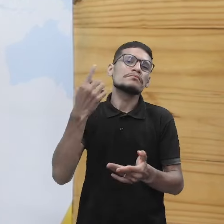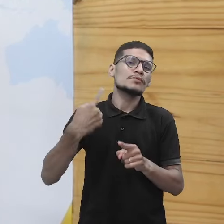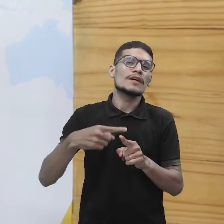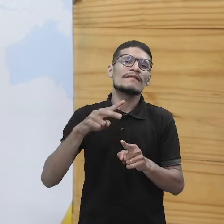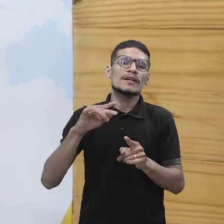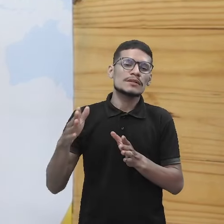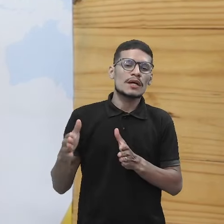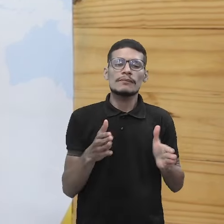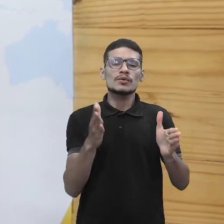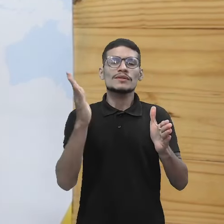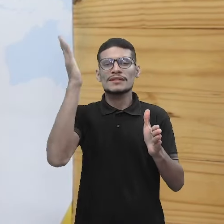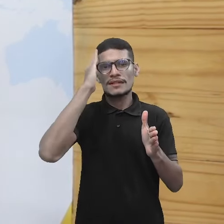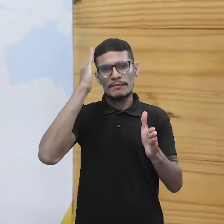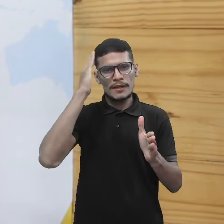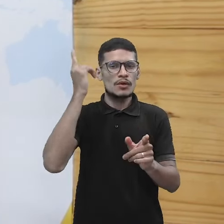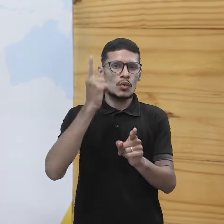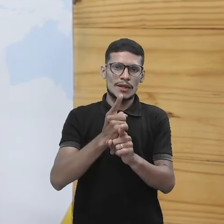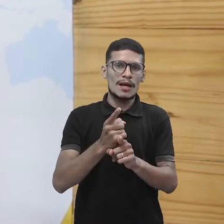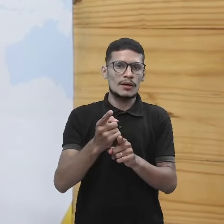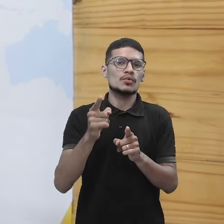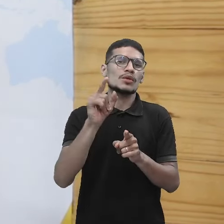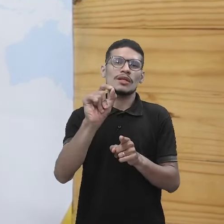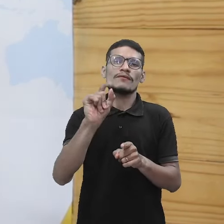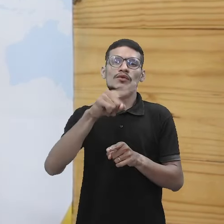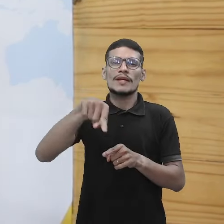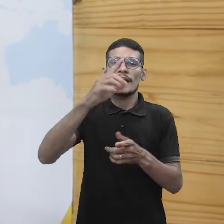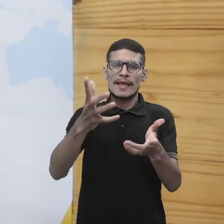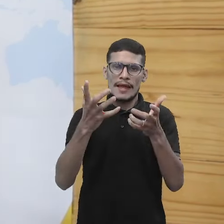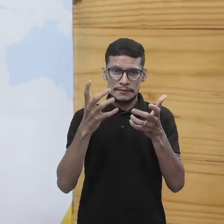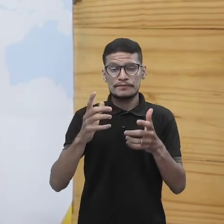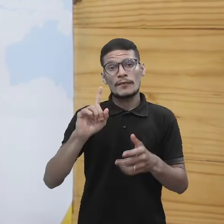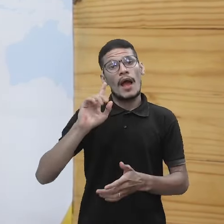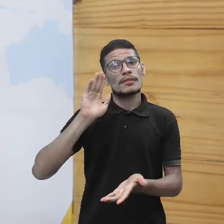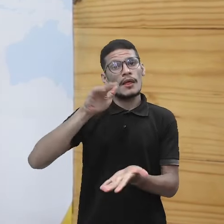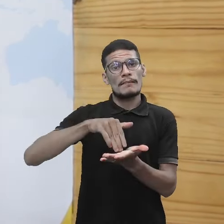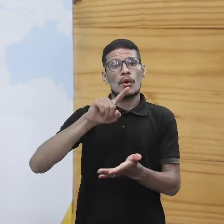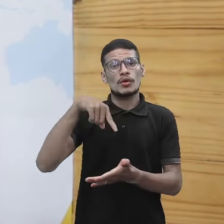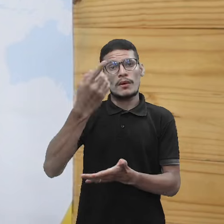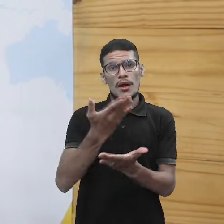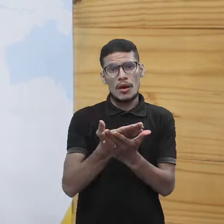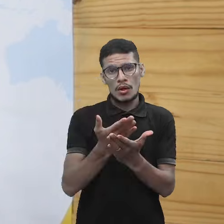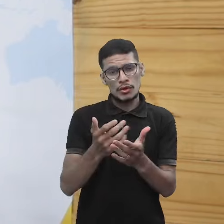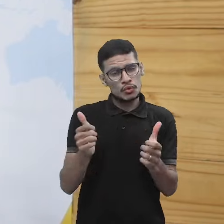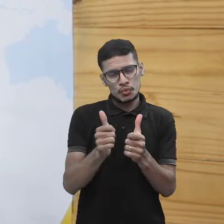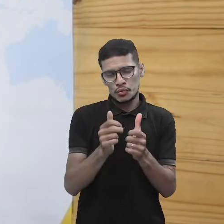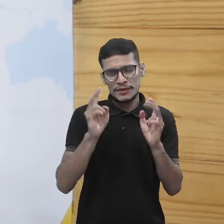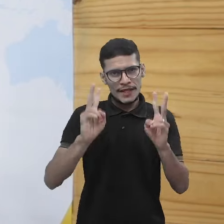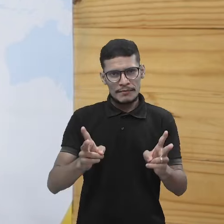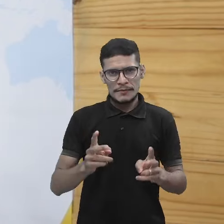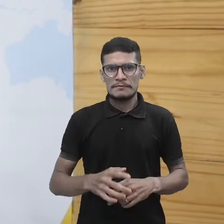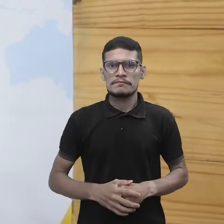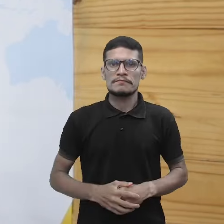para encontrar o que vocês vão estar buscando. Tá certo? Então, é isso. Até a próxima, pessoal. estamos aí à disposição.